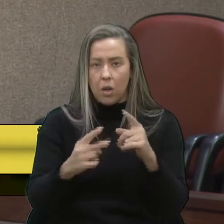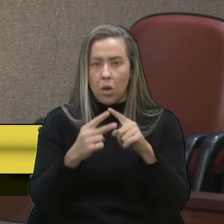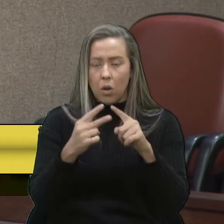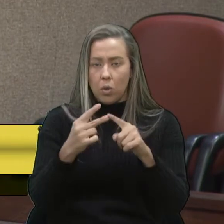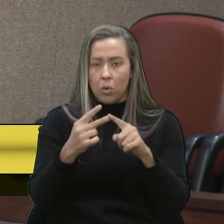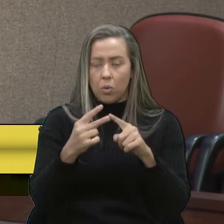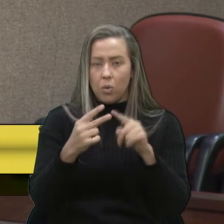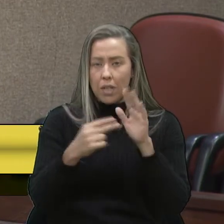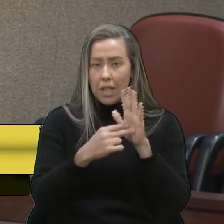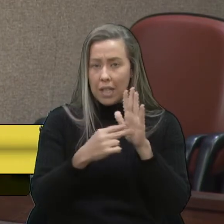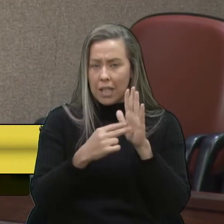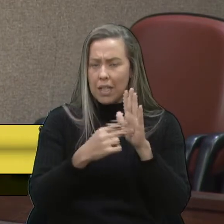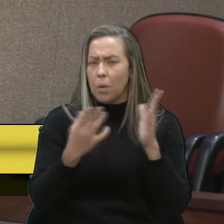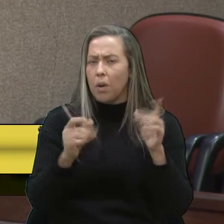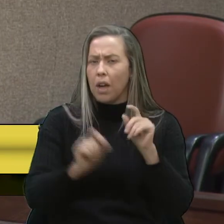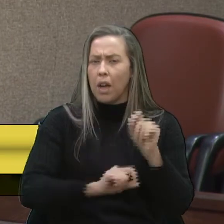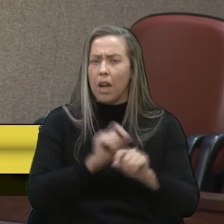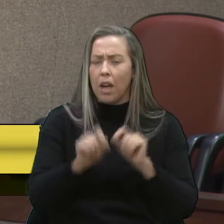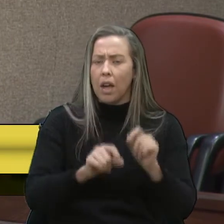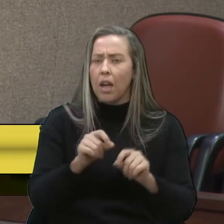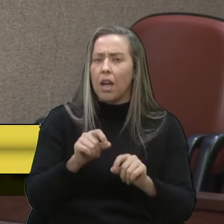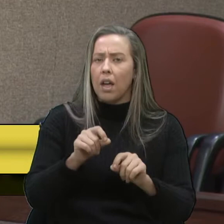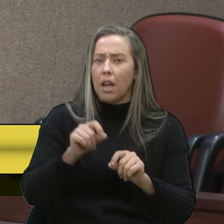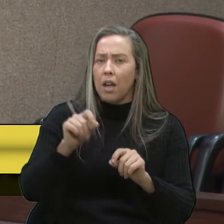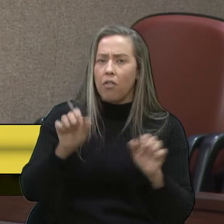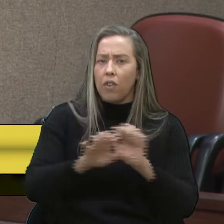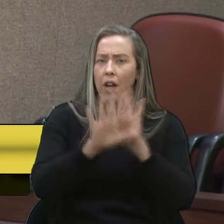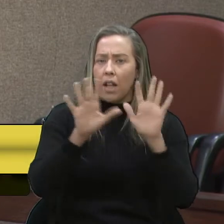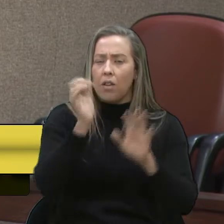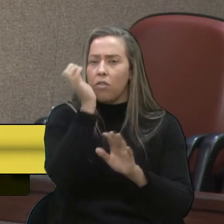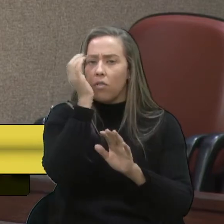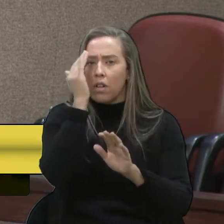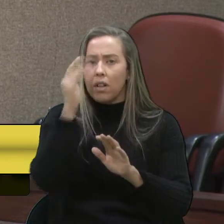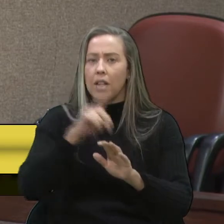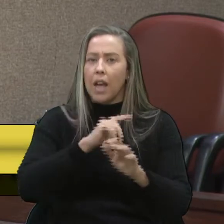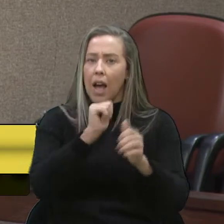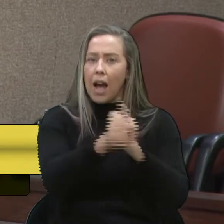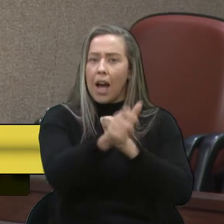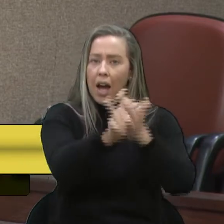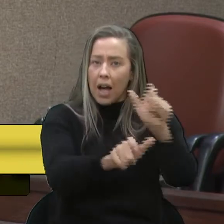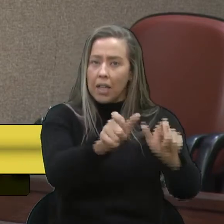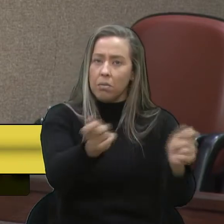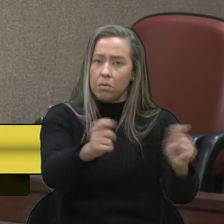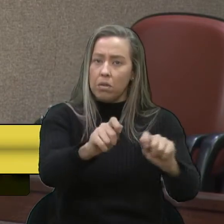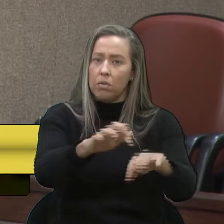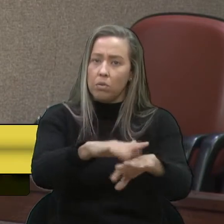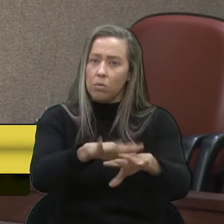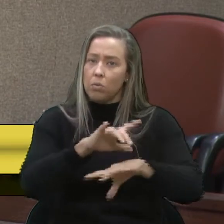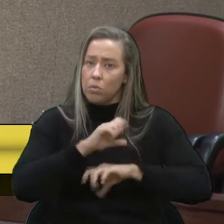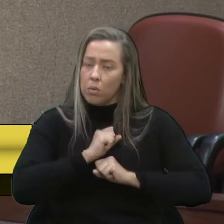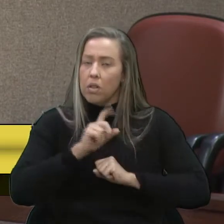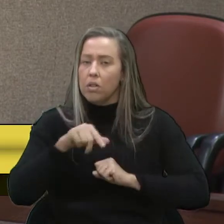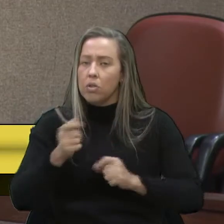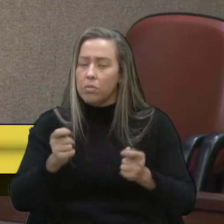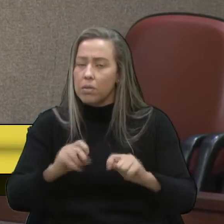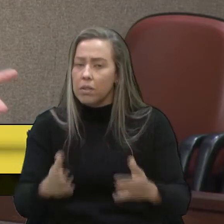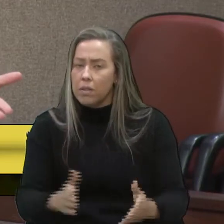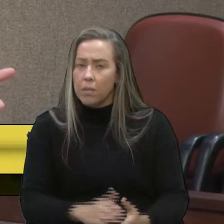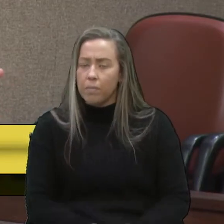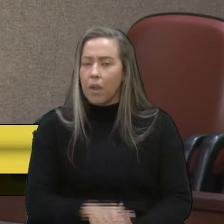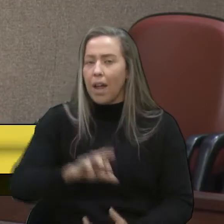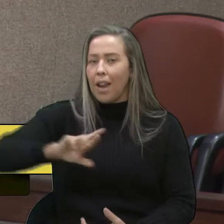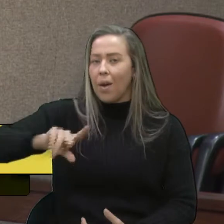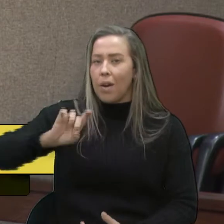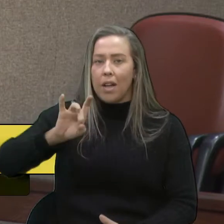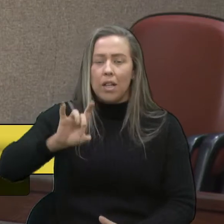aqui, chama a intenção, que fica claro, vereador Felipe, que inclusive atletas, né, podem ficar ruins, né? Não é, não é só,